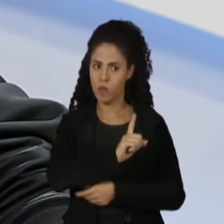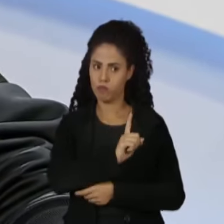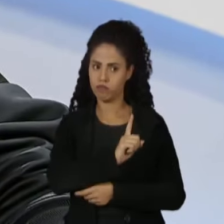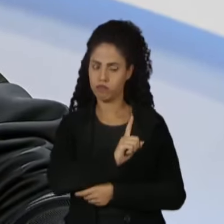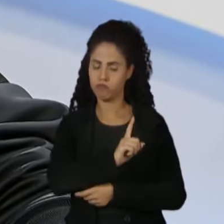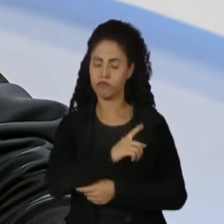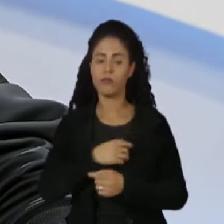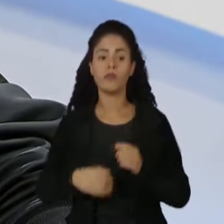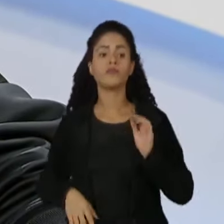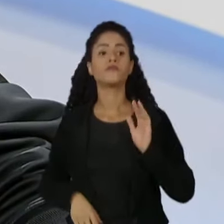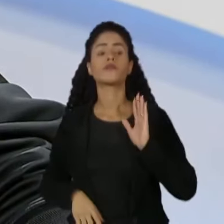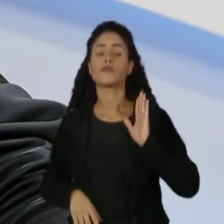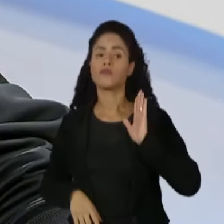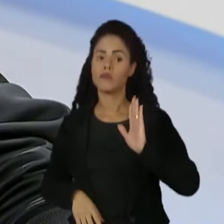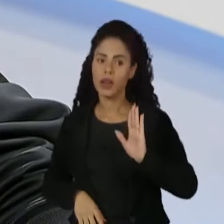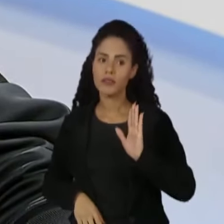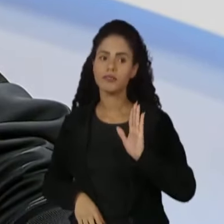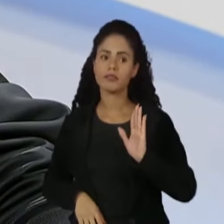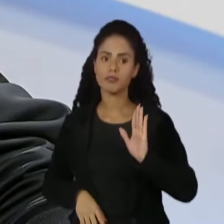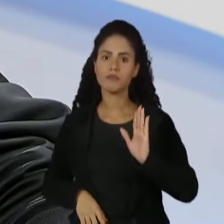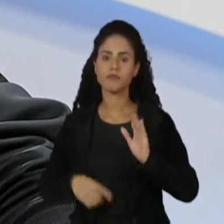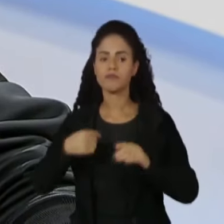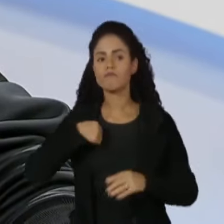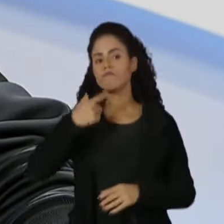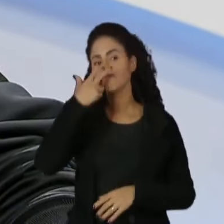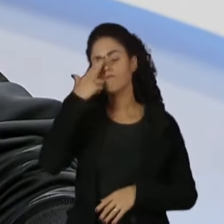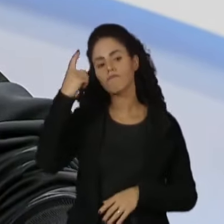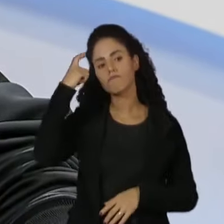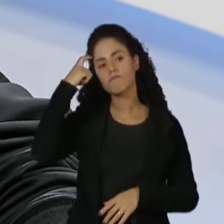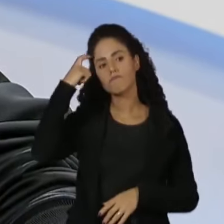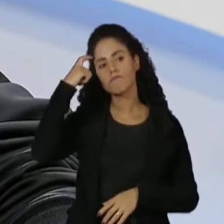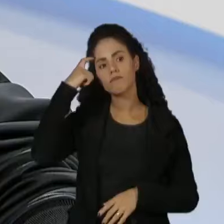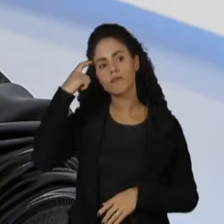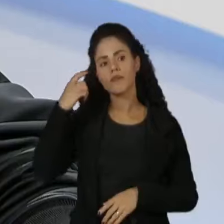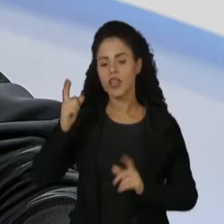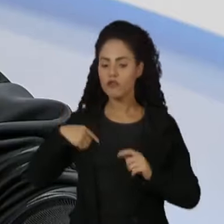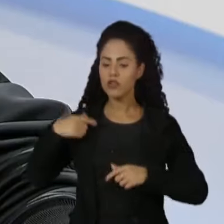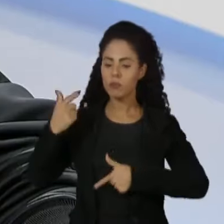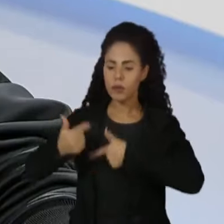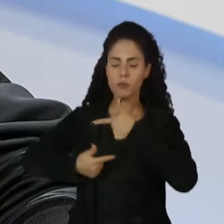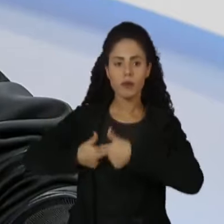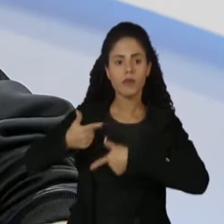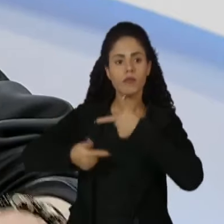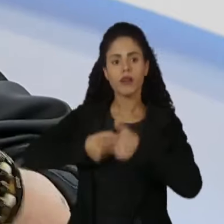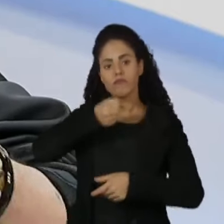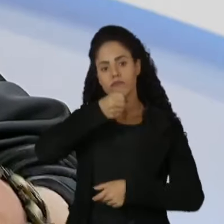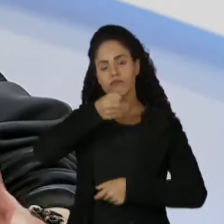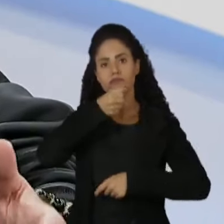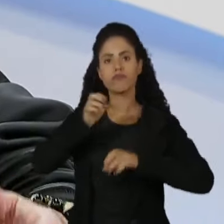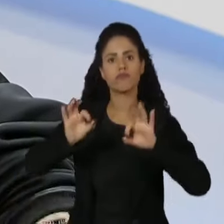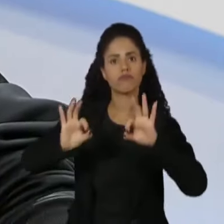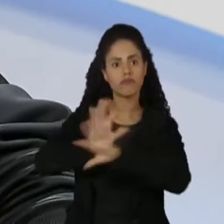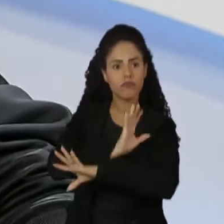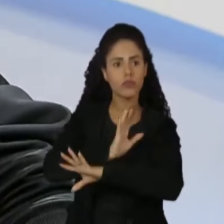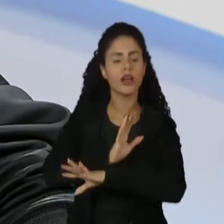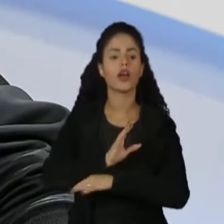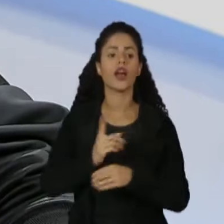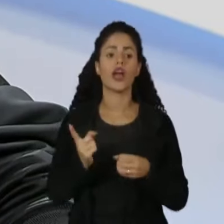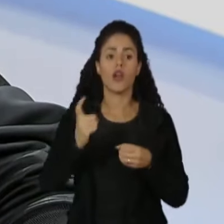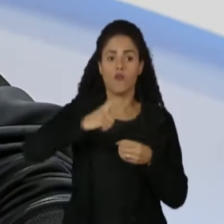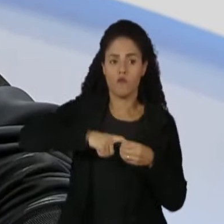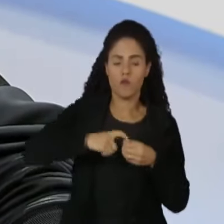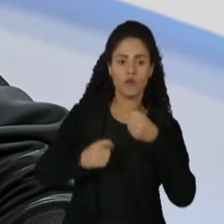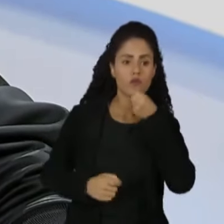mas eu acho que eu cumpri já a minha função no jornalismo. Eu só voltaria